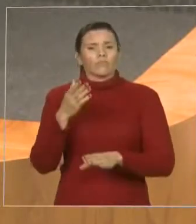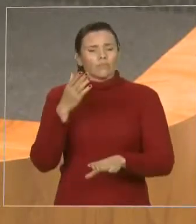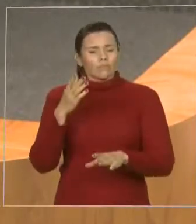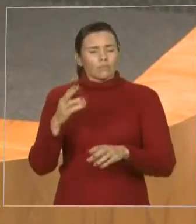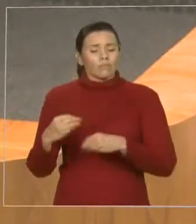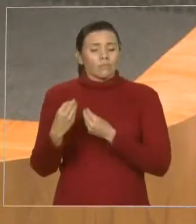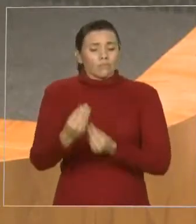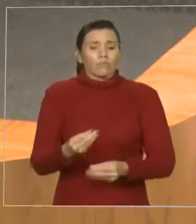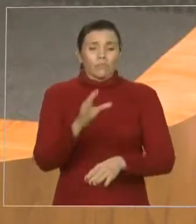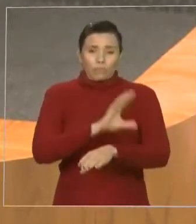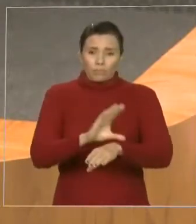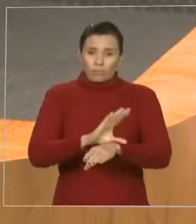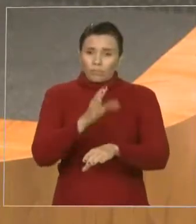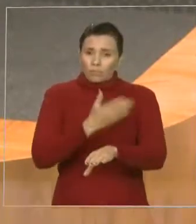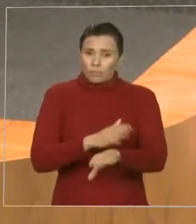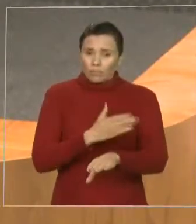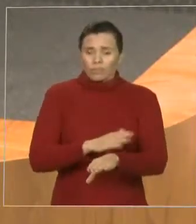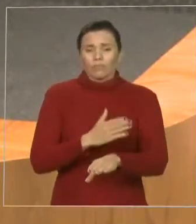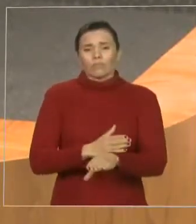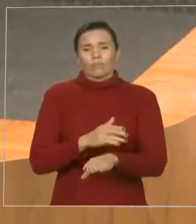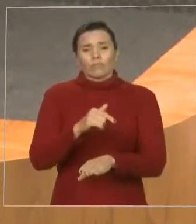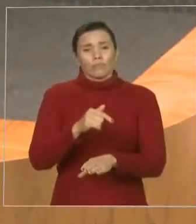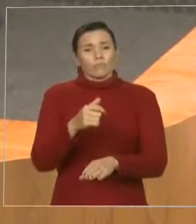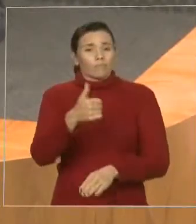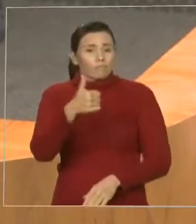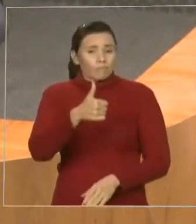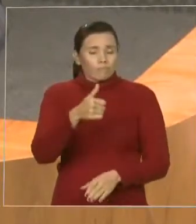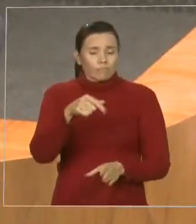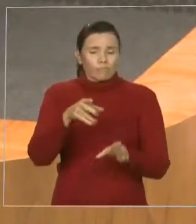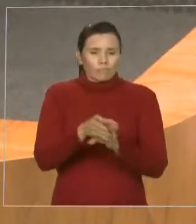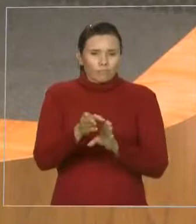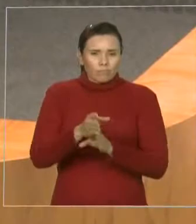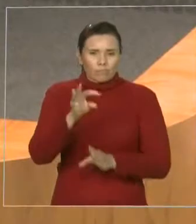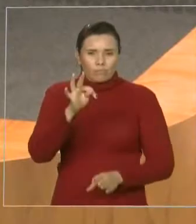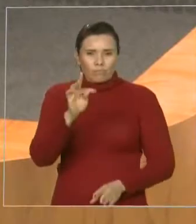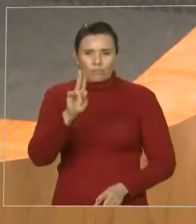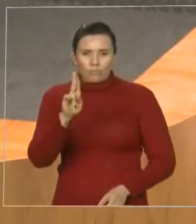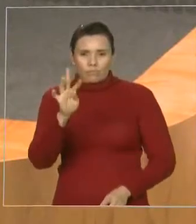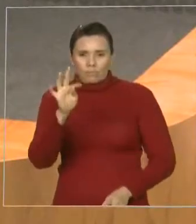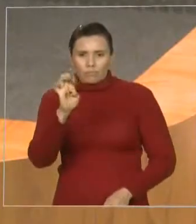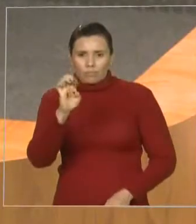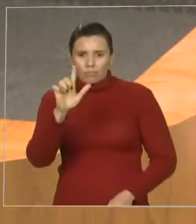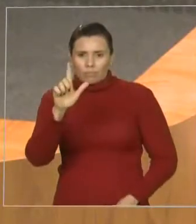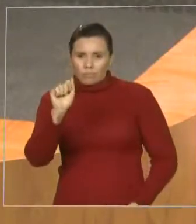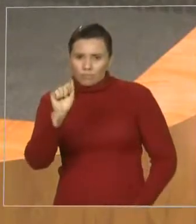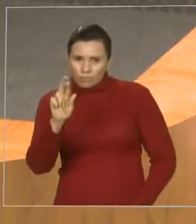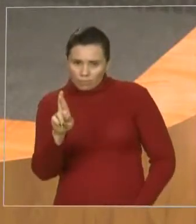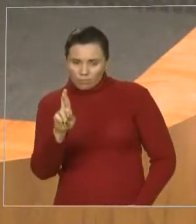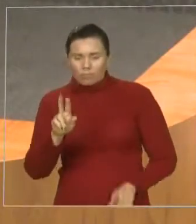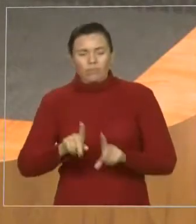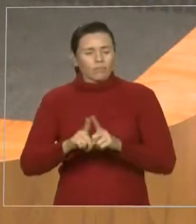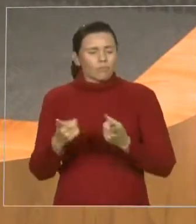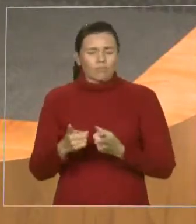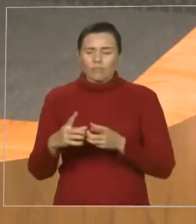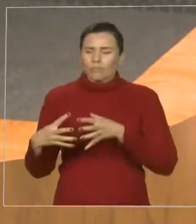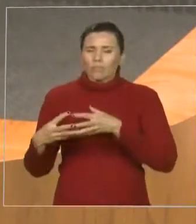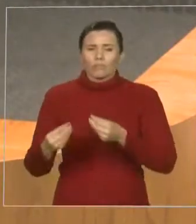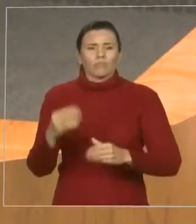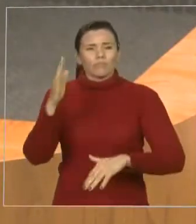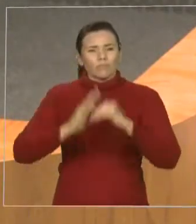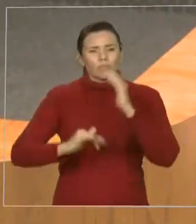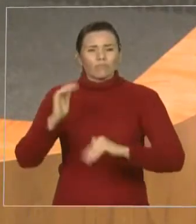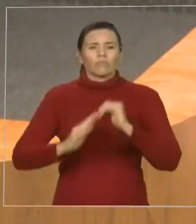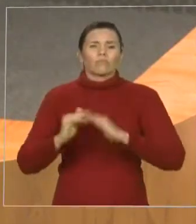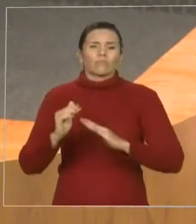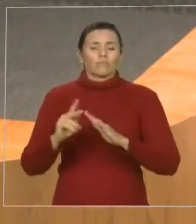é extensivo a todos os operadores dos direitos que defendem os direitos humanos, de forma muito especial. Vamos estar se